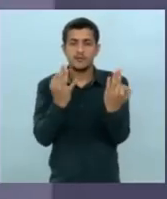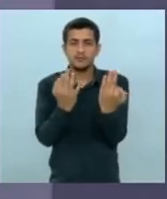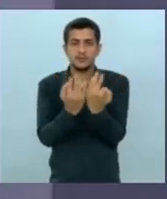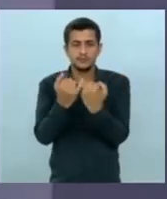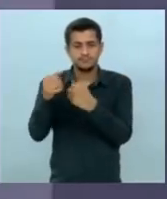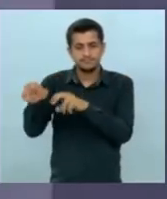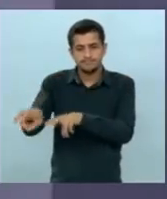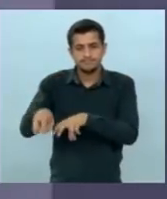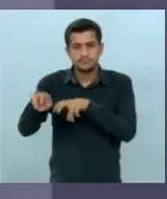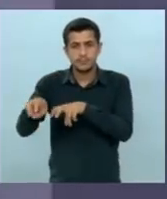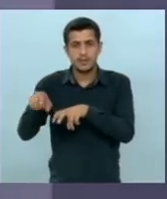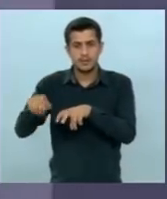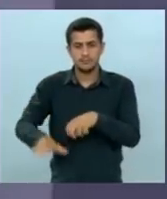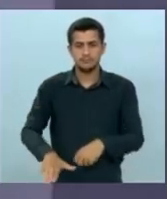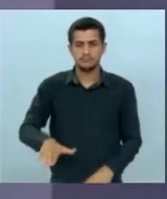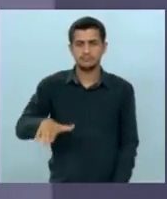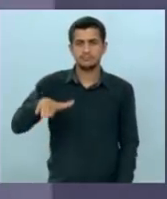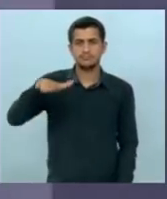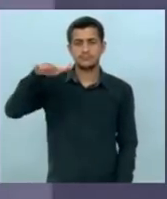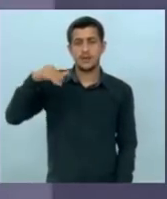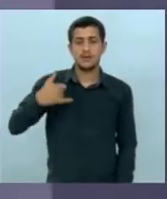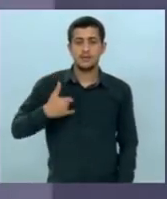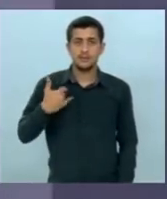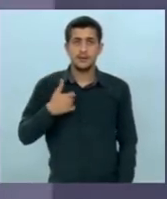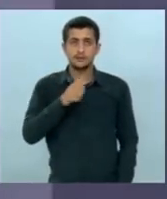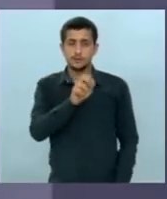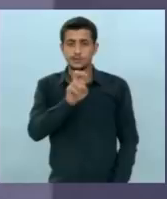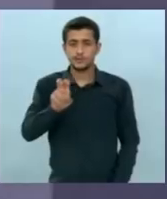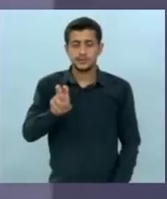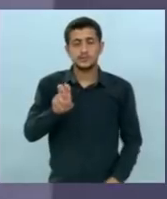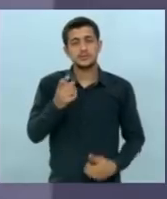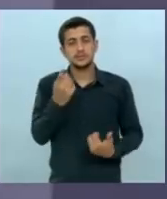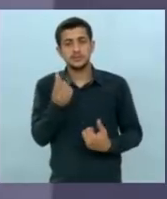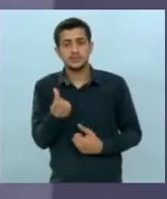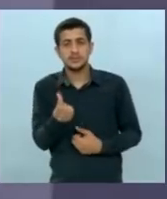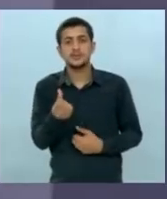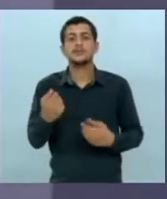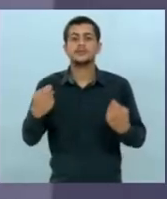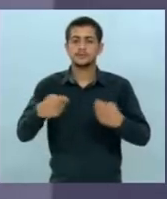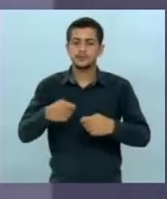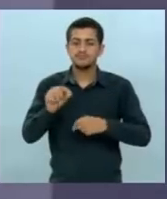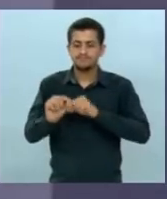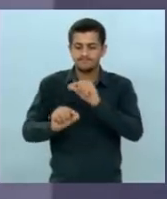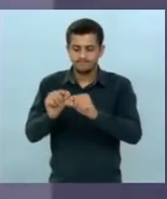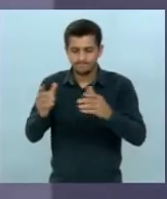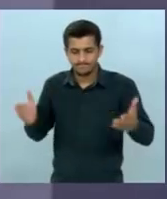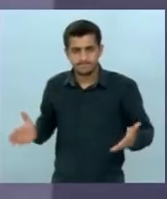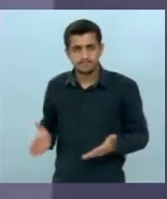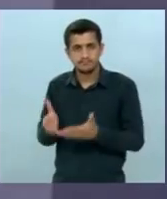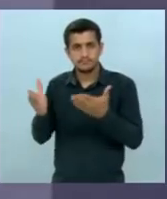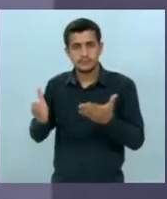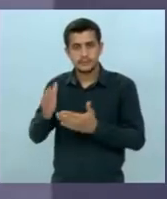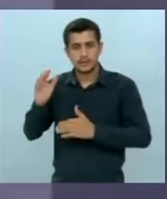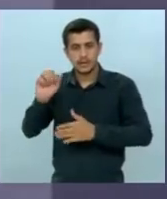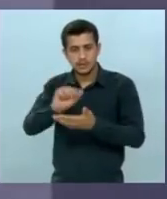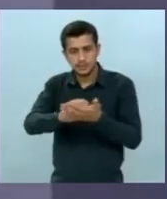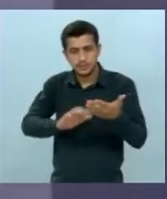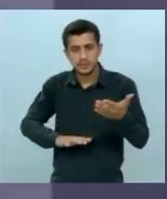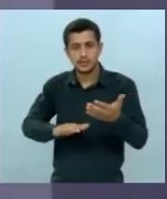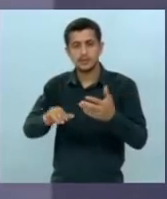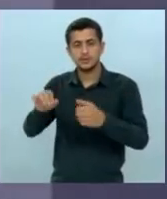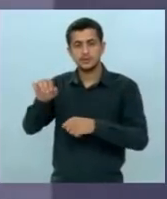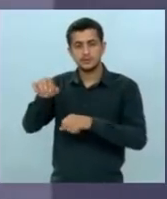os filhos crescem adquirem a idade de 15 anos 16 anos então nós temos que incentivar também a atividade rural